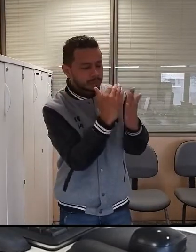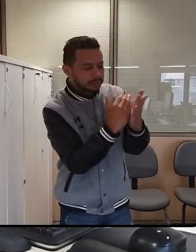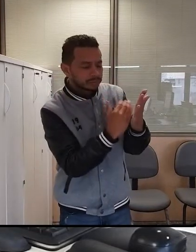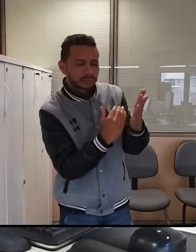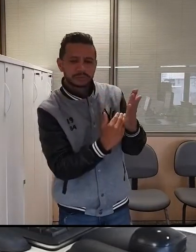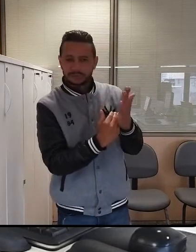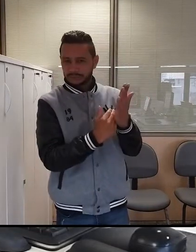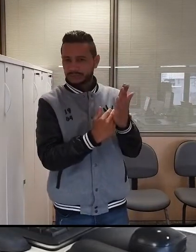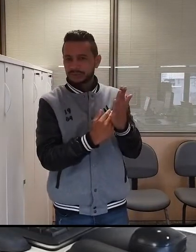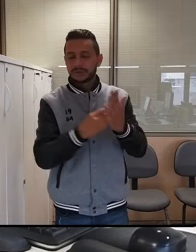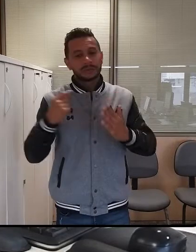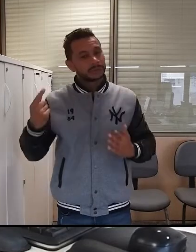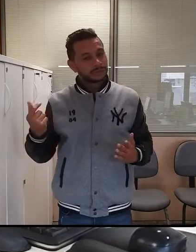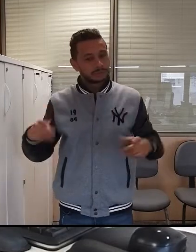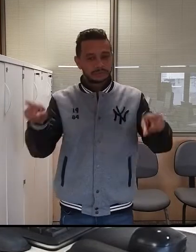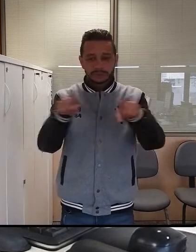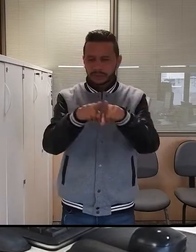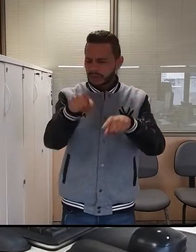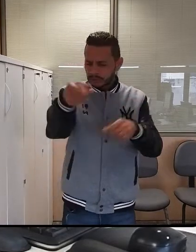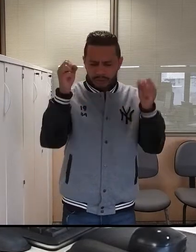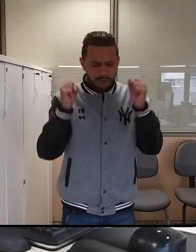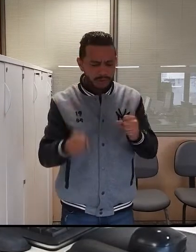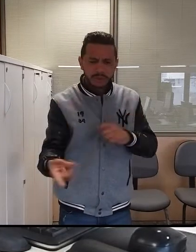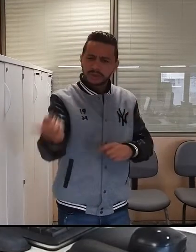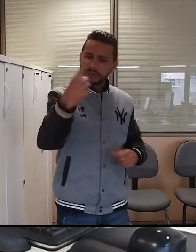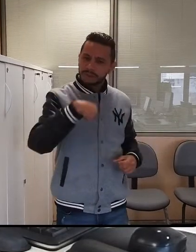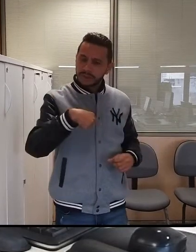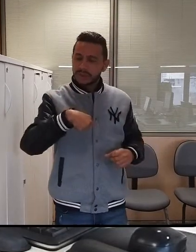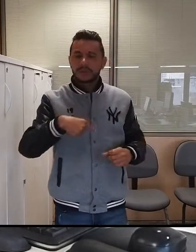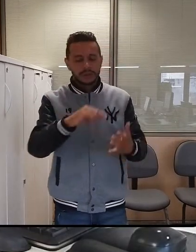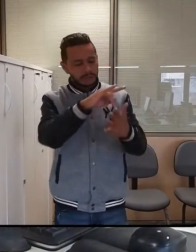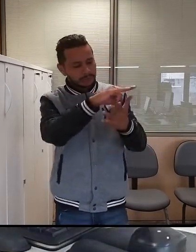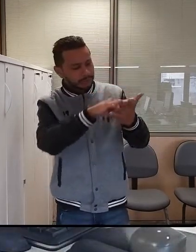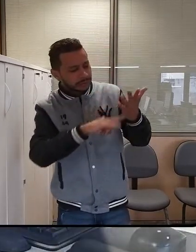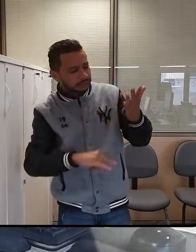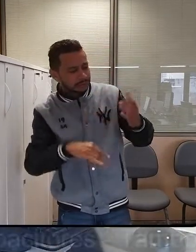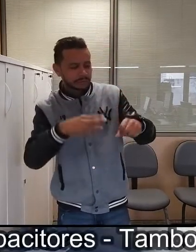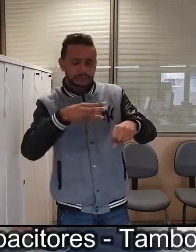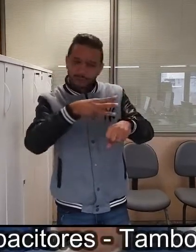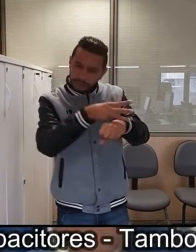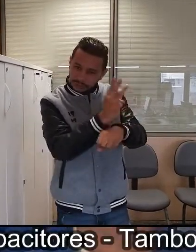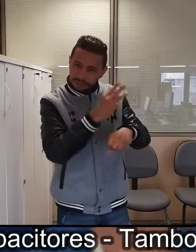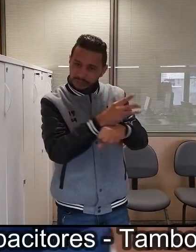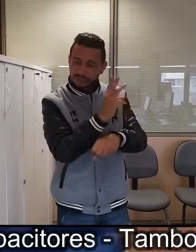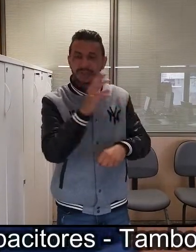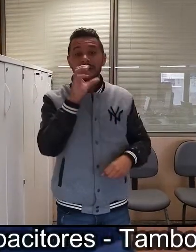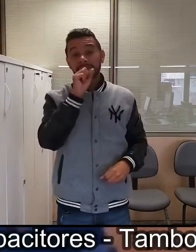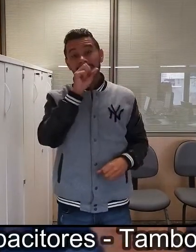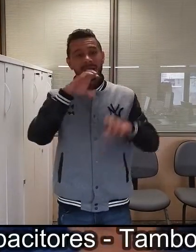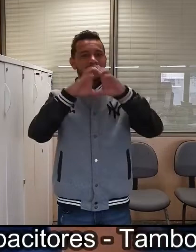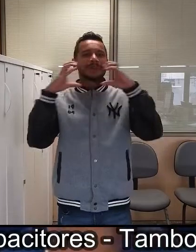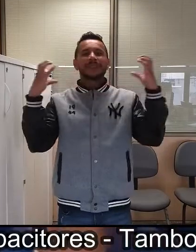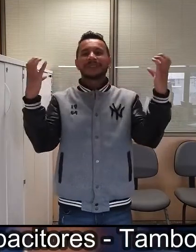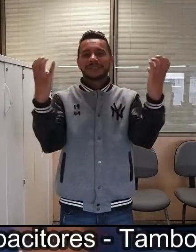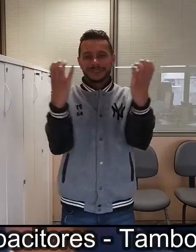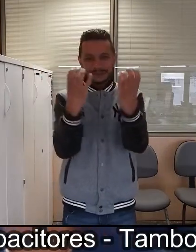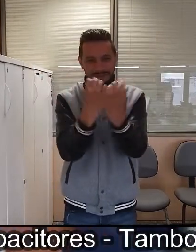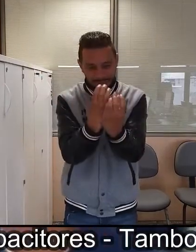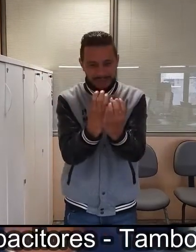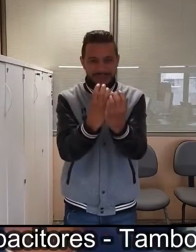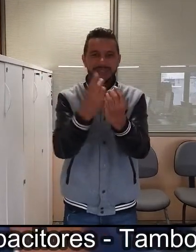Participe você também, inscreva-se pelo Sintzap, porque sábado Sem raiva da campanha